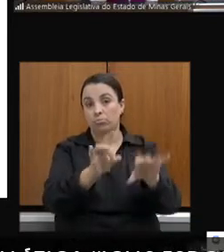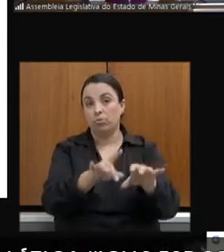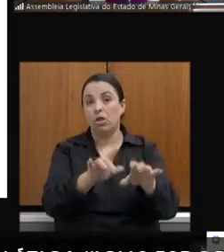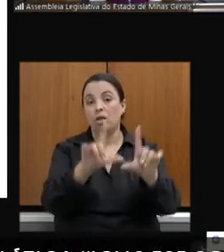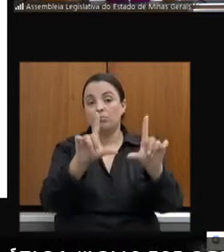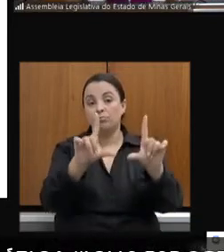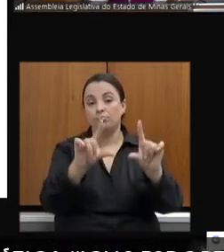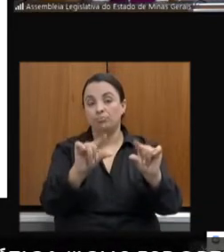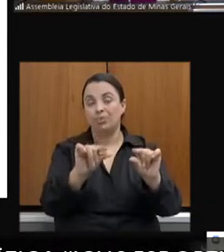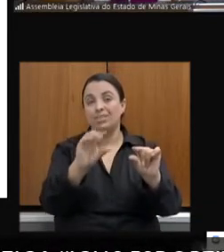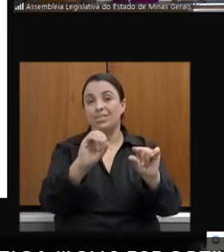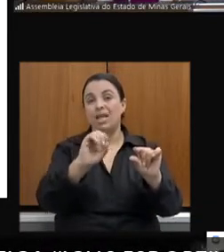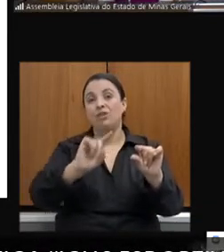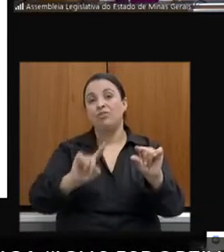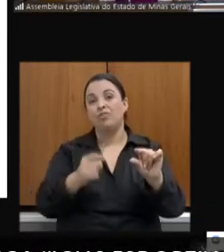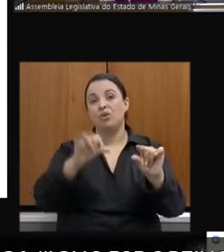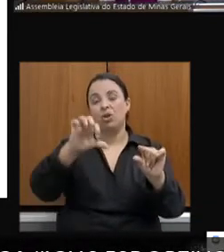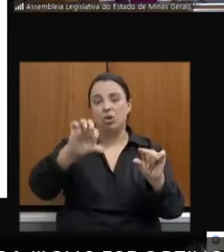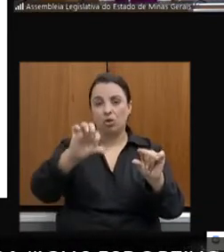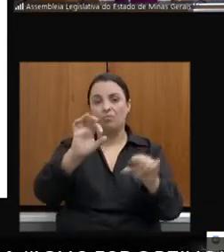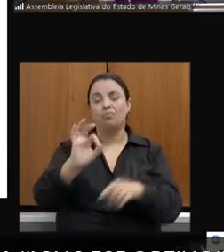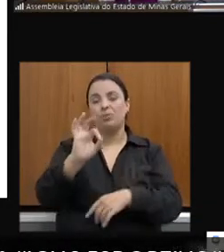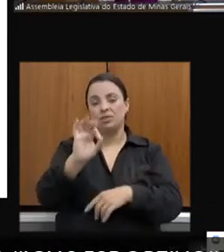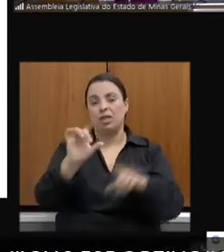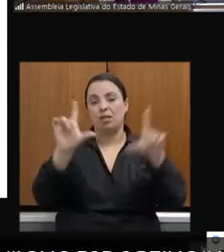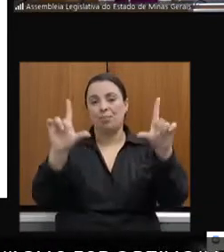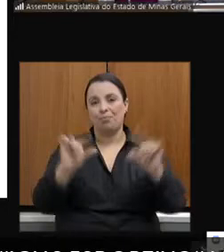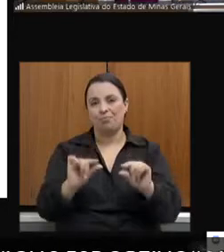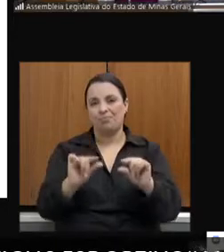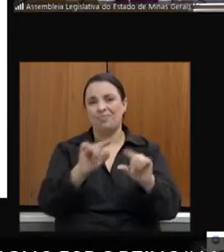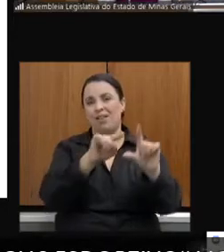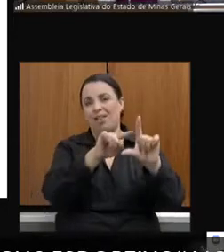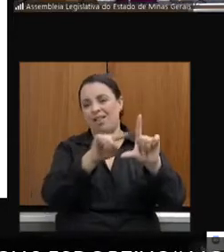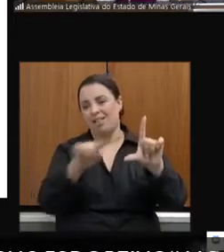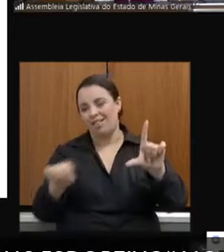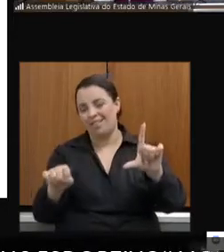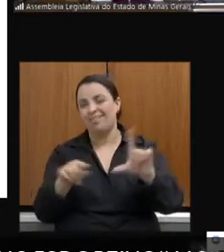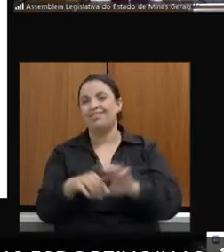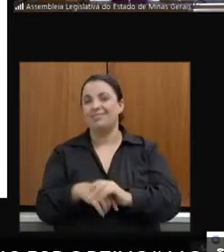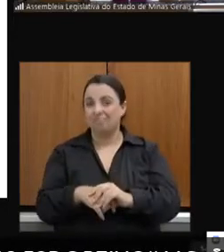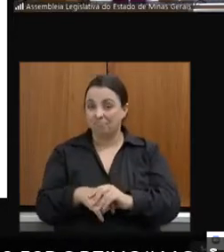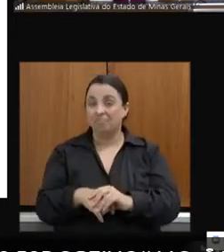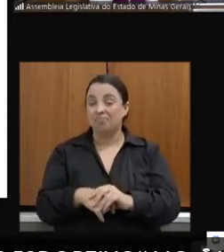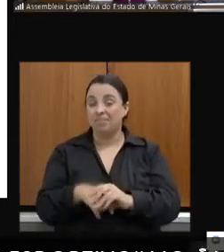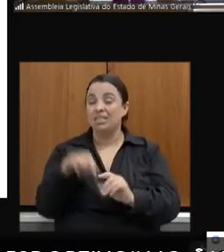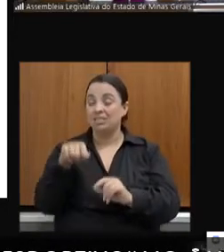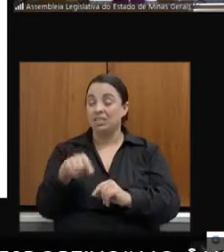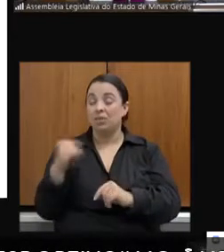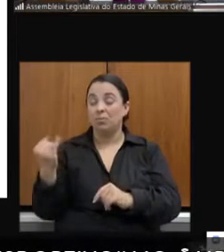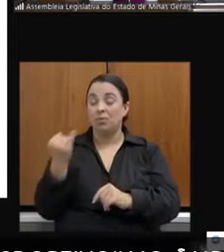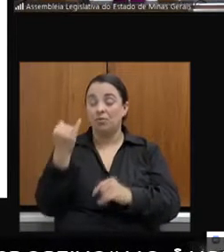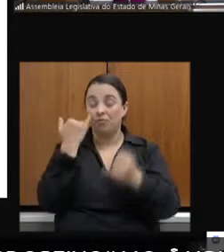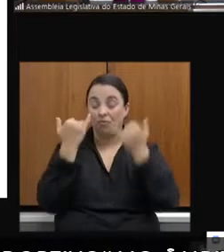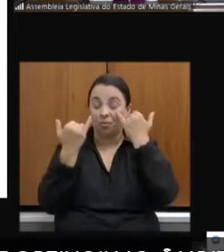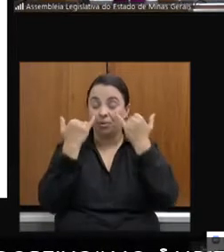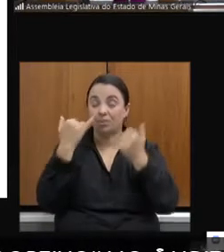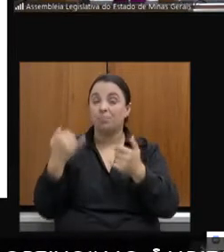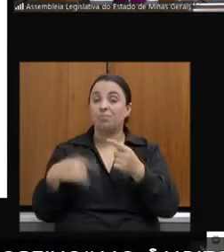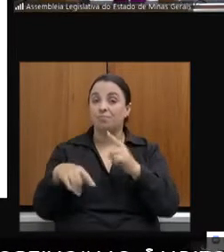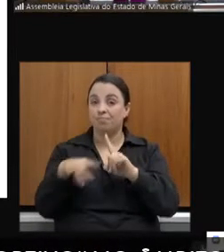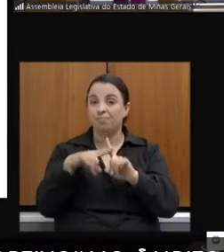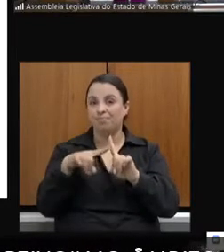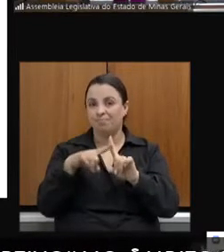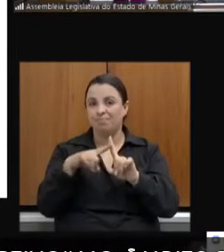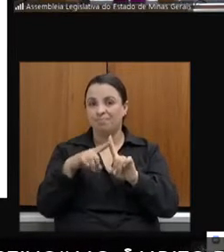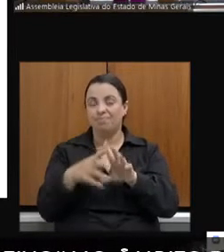0,9% Então, essa é uma informação muito positiva. Um